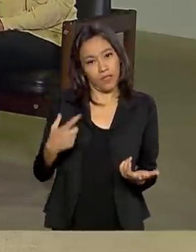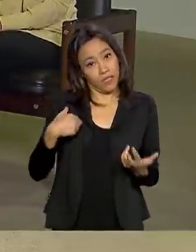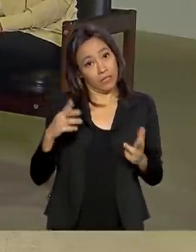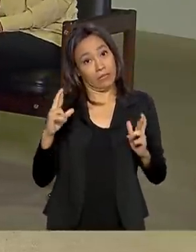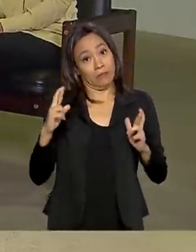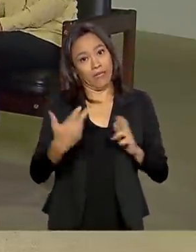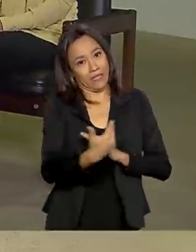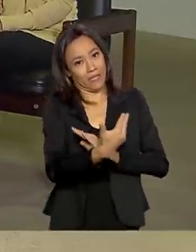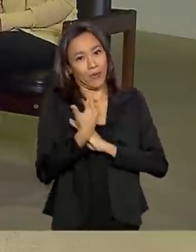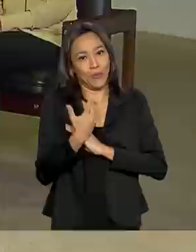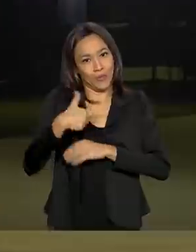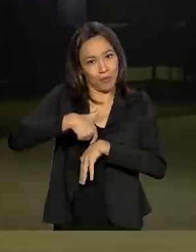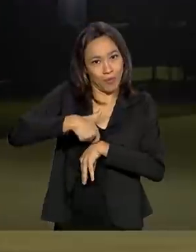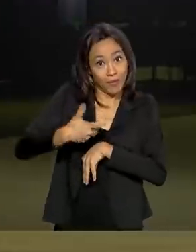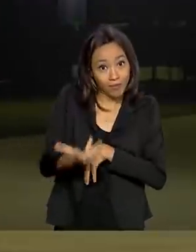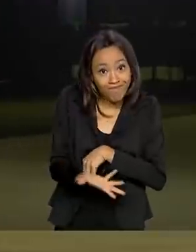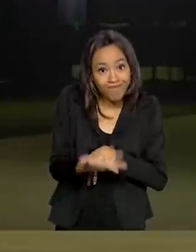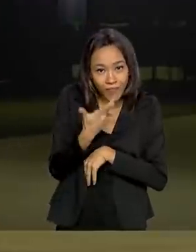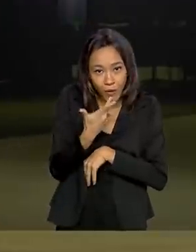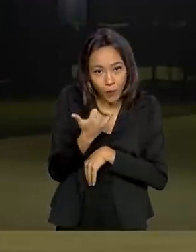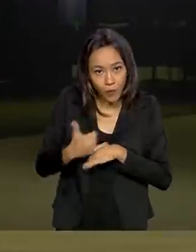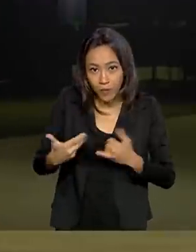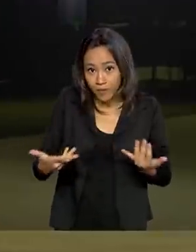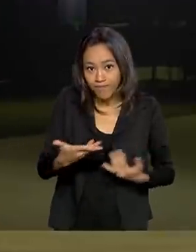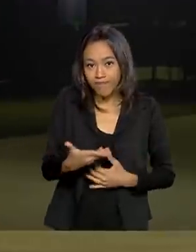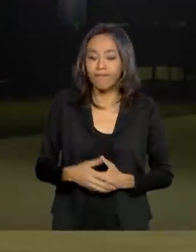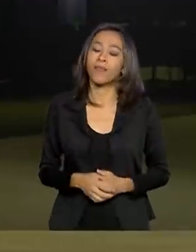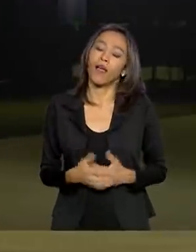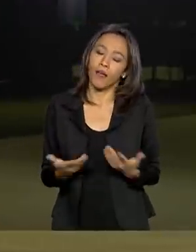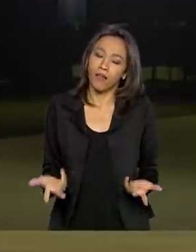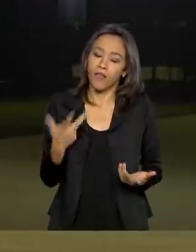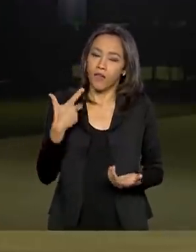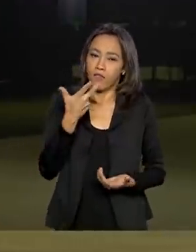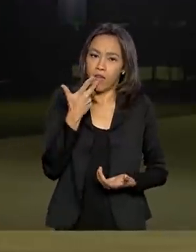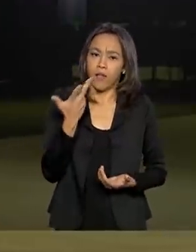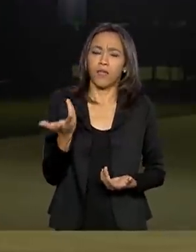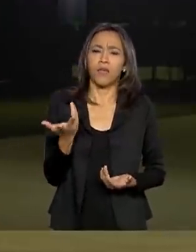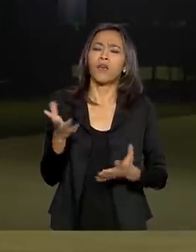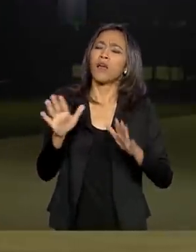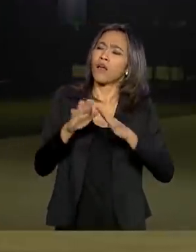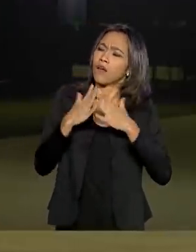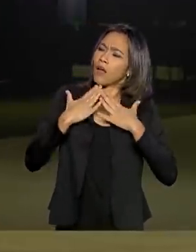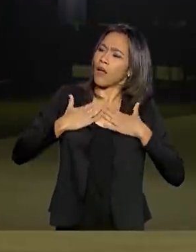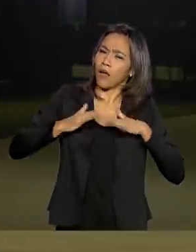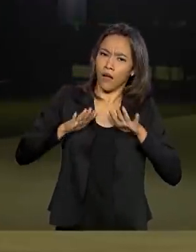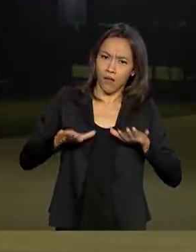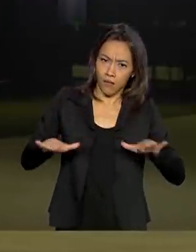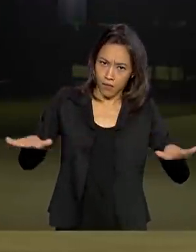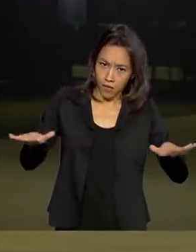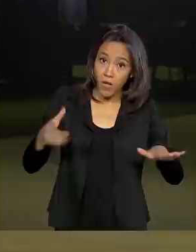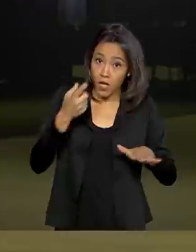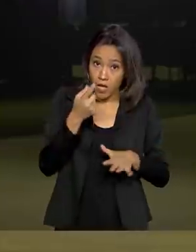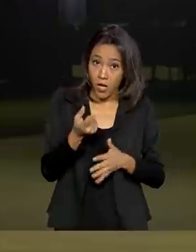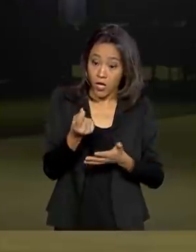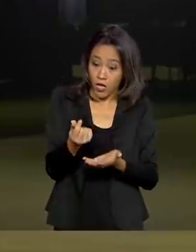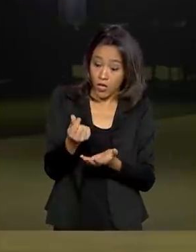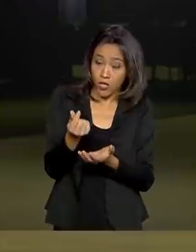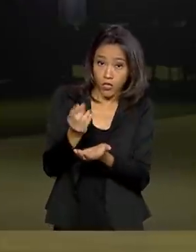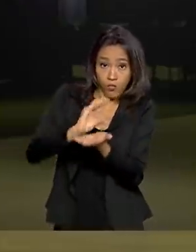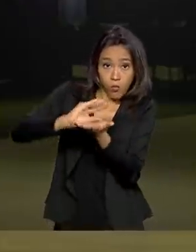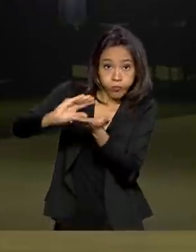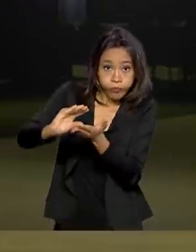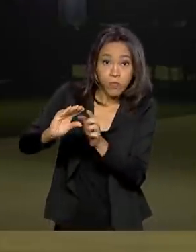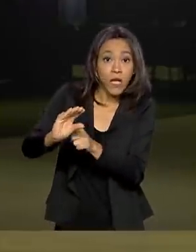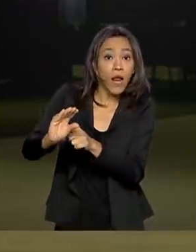com esse apoio nesse momento? Bom, primeiro dizer que com tranquilidade, esses recursos estão disponíveis por 90